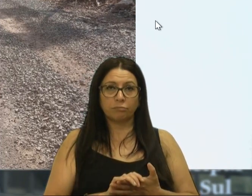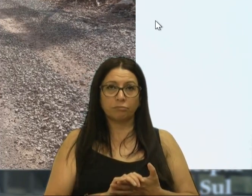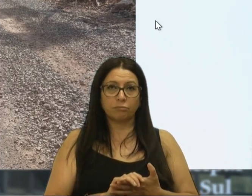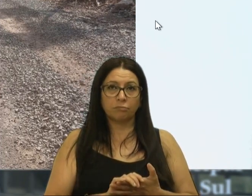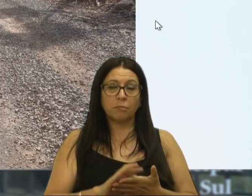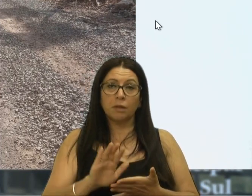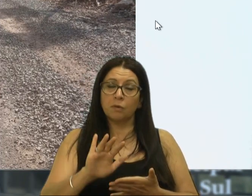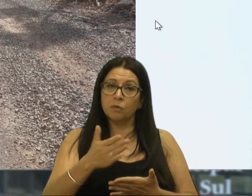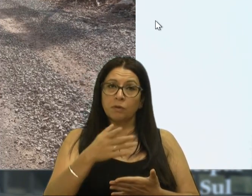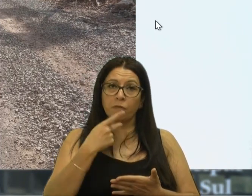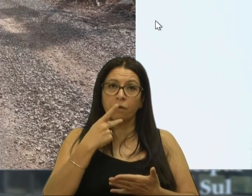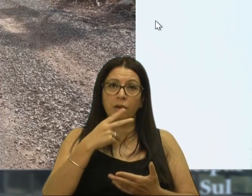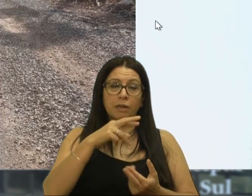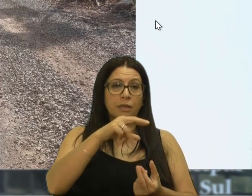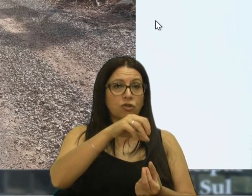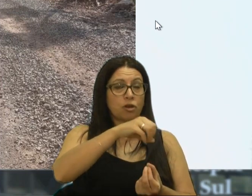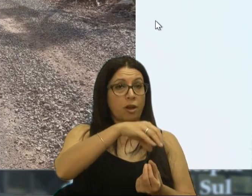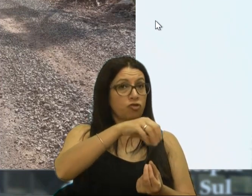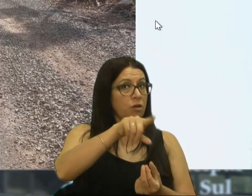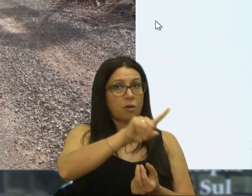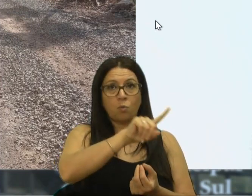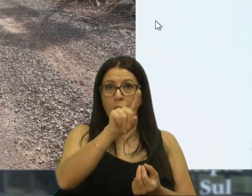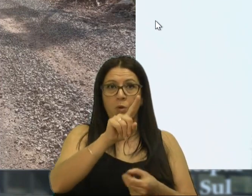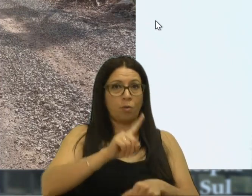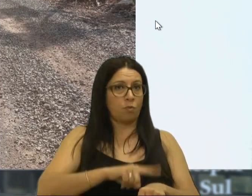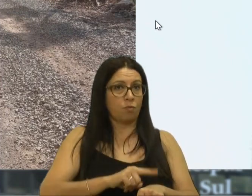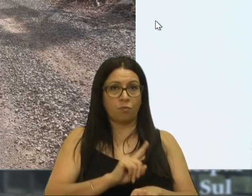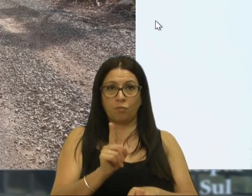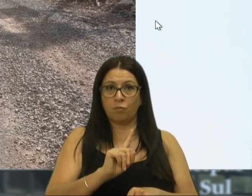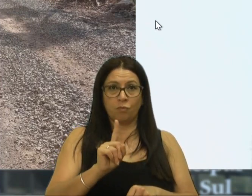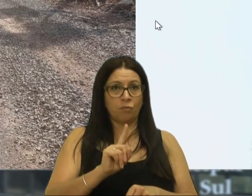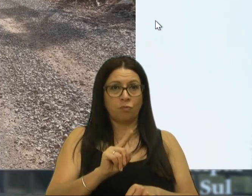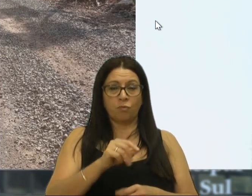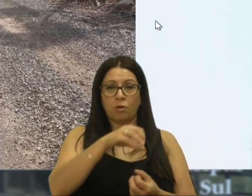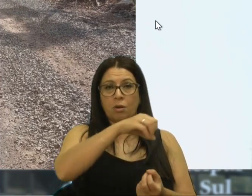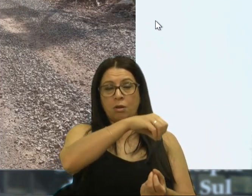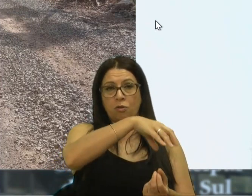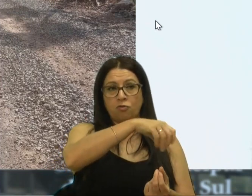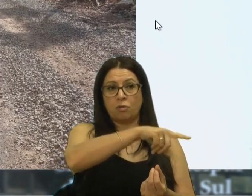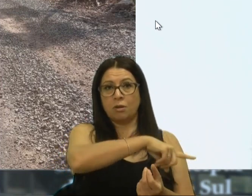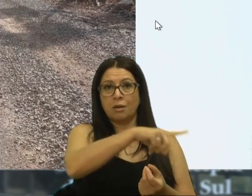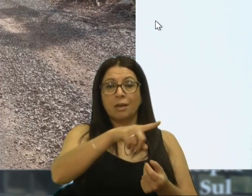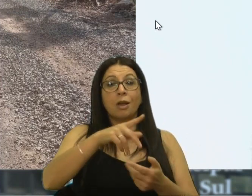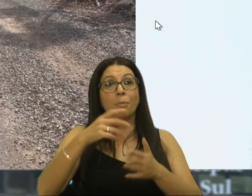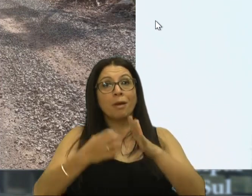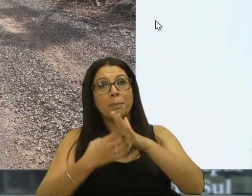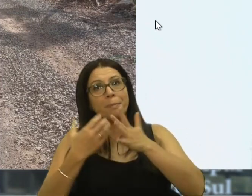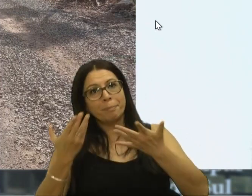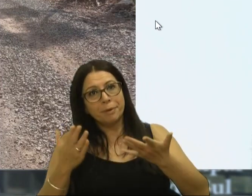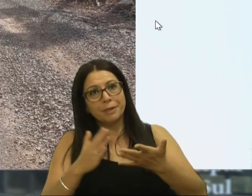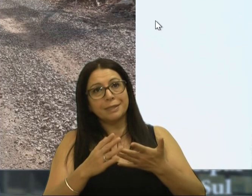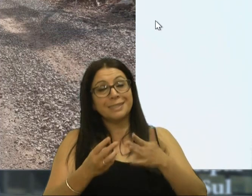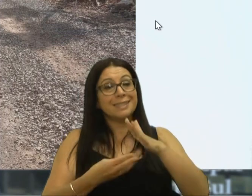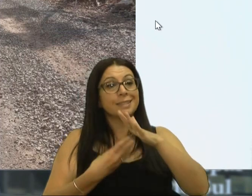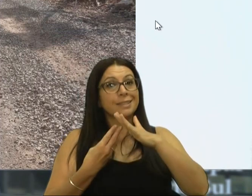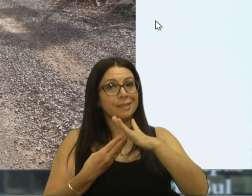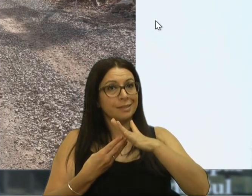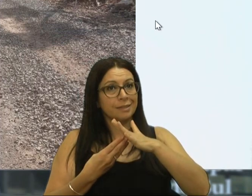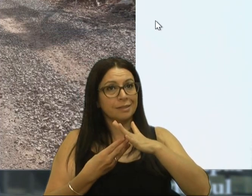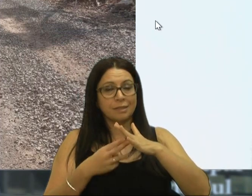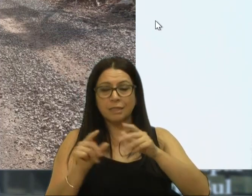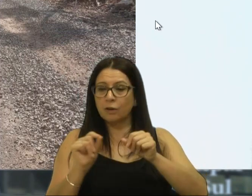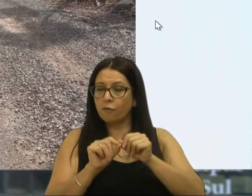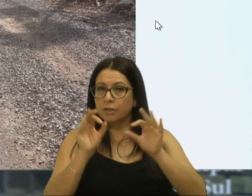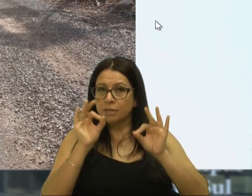fala em RGE, mas não é como tem isso agora, nesse momento, da RGE. Já, então, é uma empresa terceirizada, que não